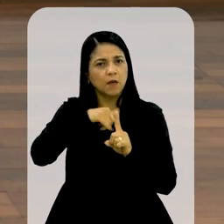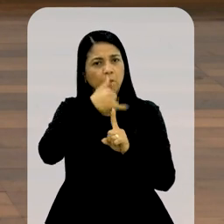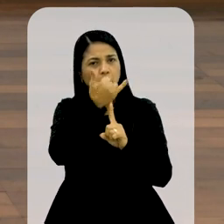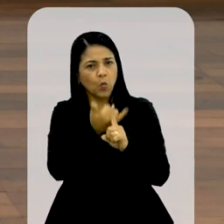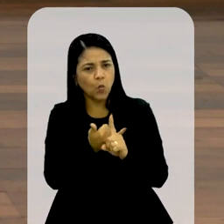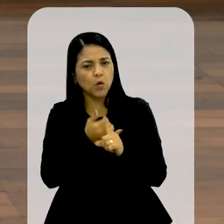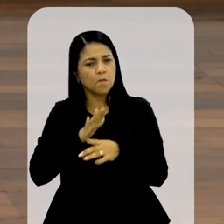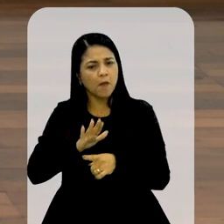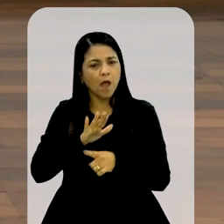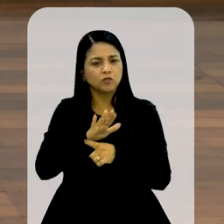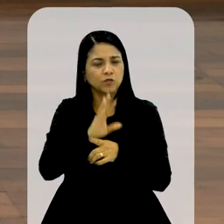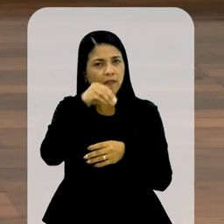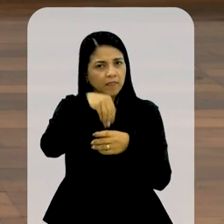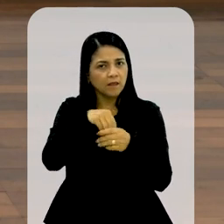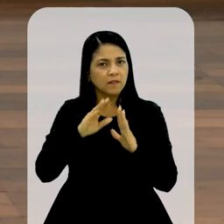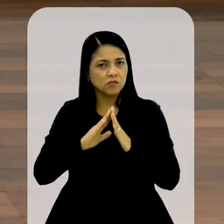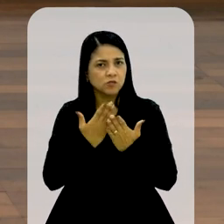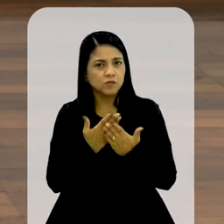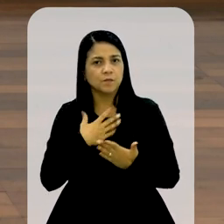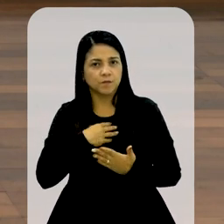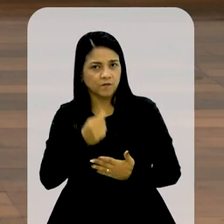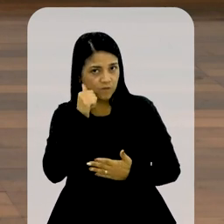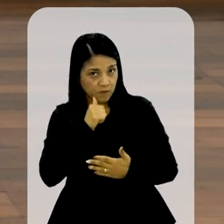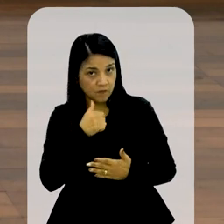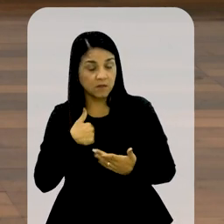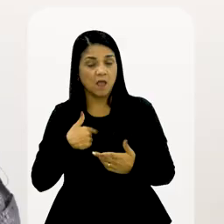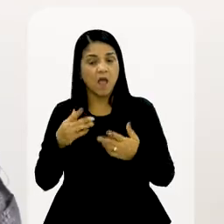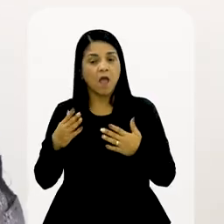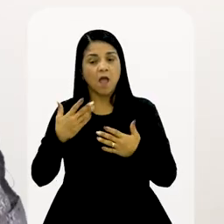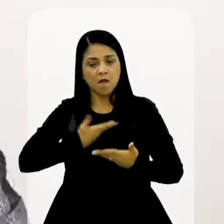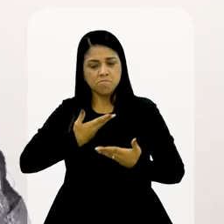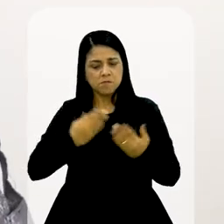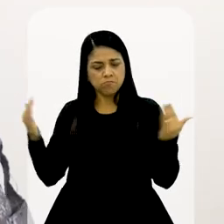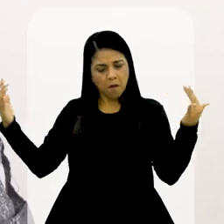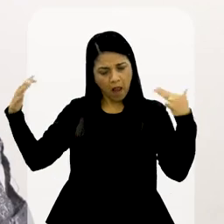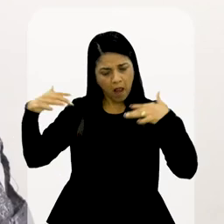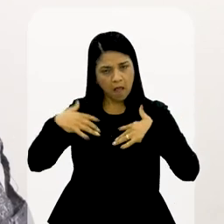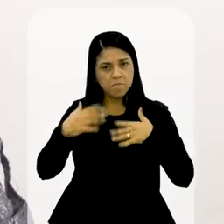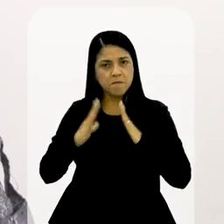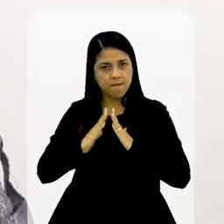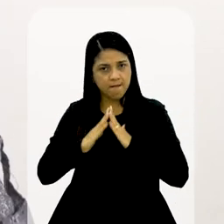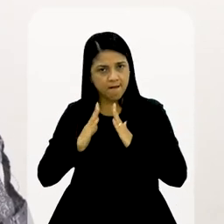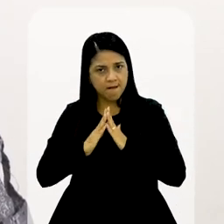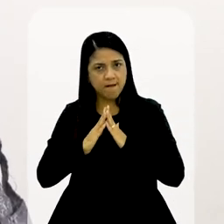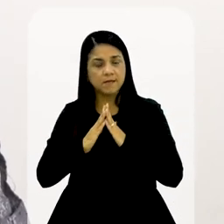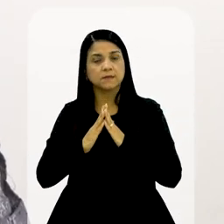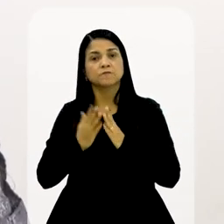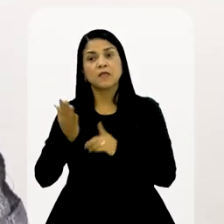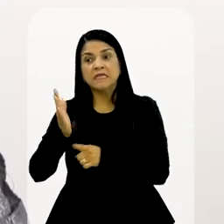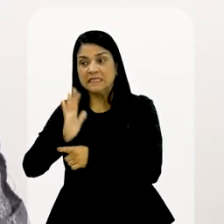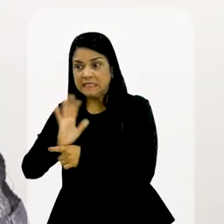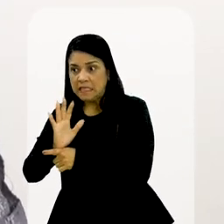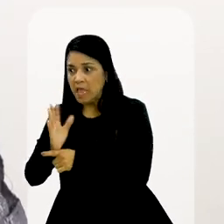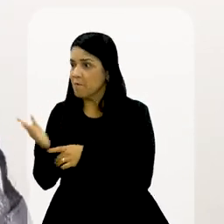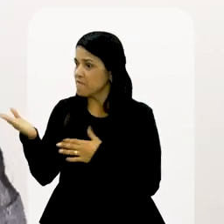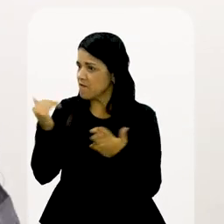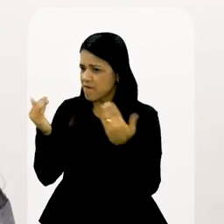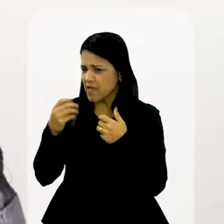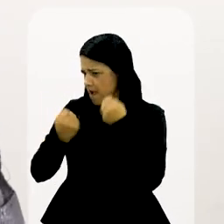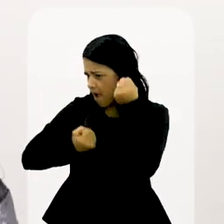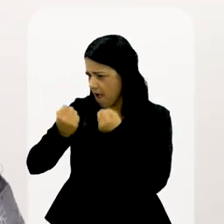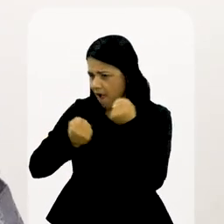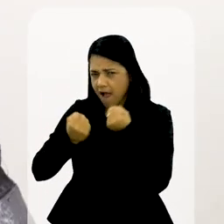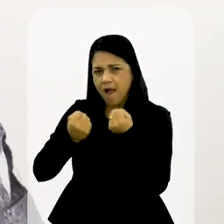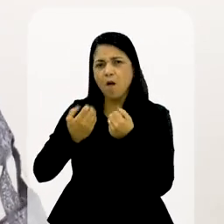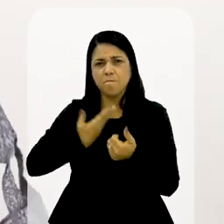que fosse preciso para ajudar, amigos, todo mundo aqui em casa. Tinha que ir para a matinê, enfiava